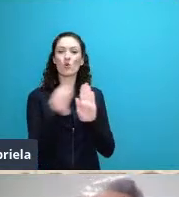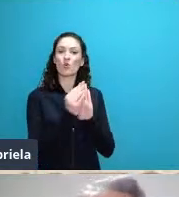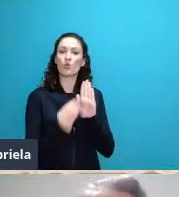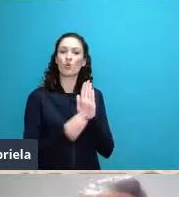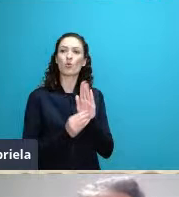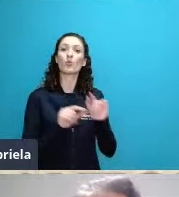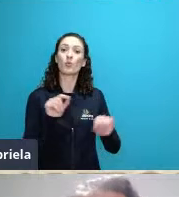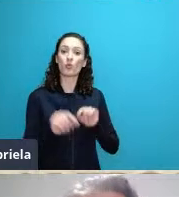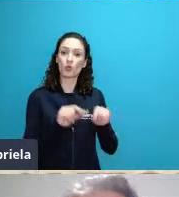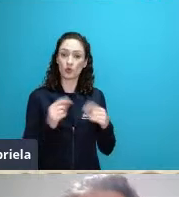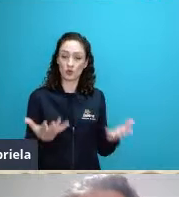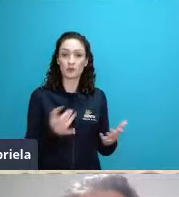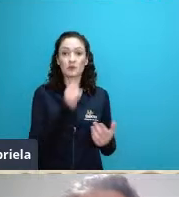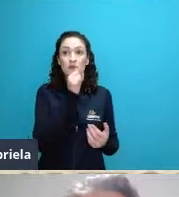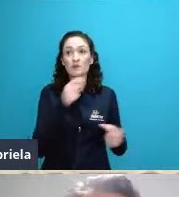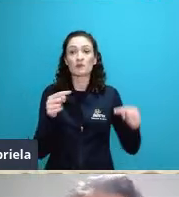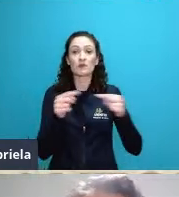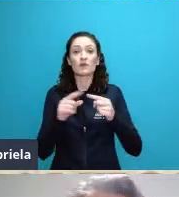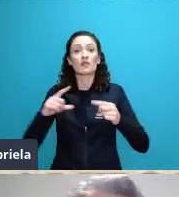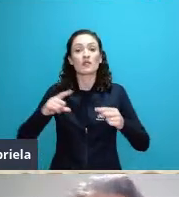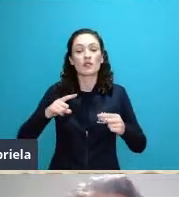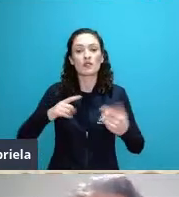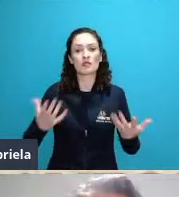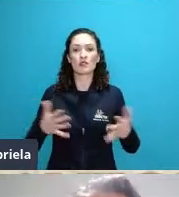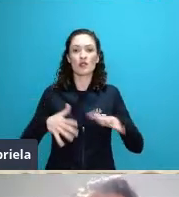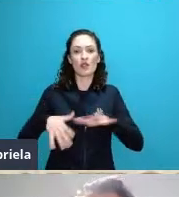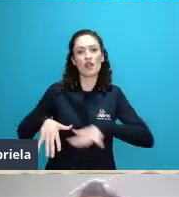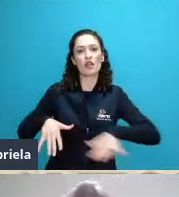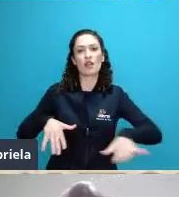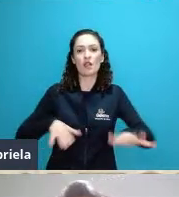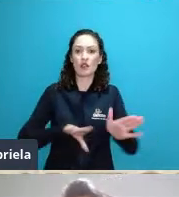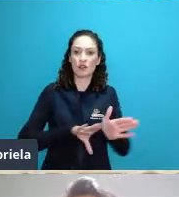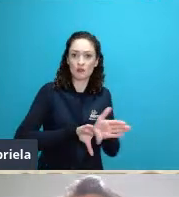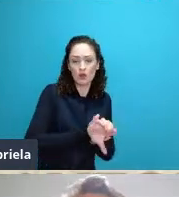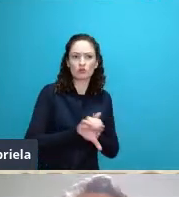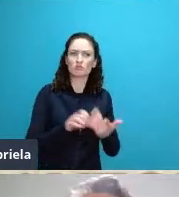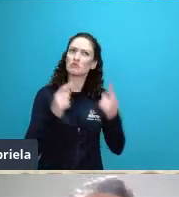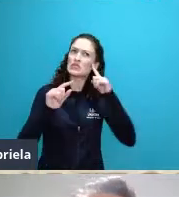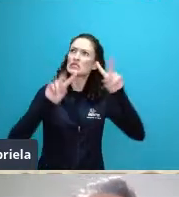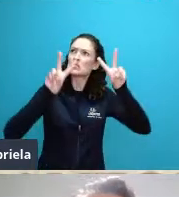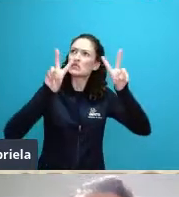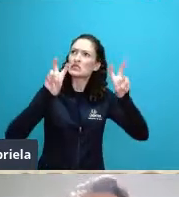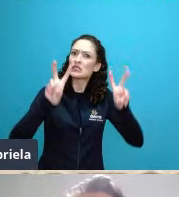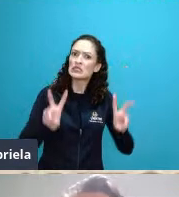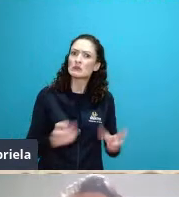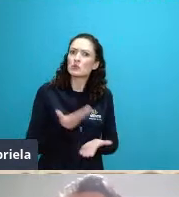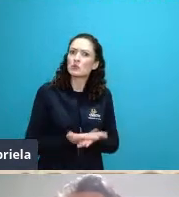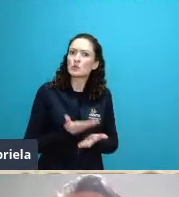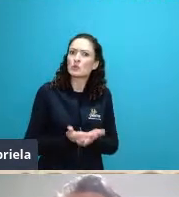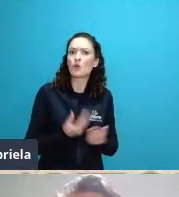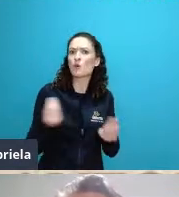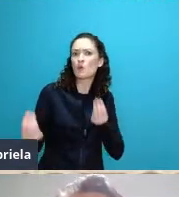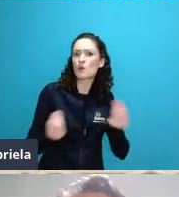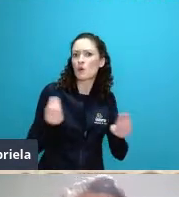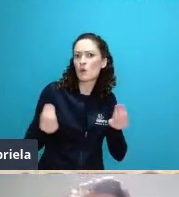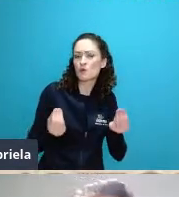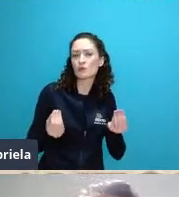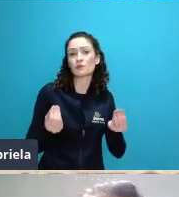abordar os fenômenos biológicos e ele fez uma extinção sobre o holismo e o reducionismo